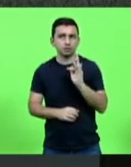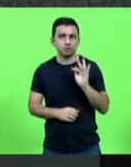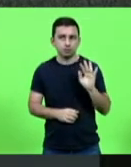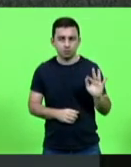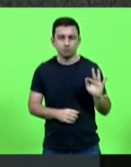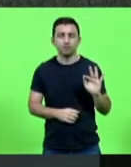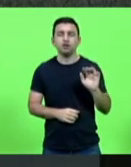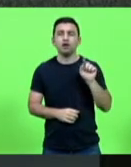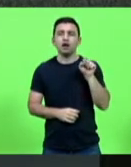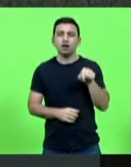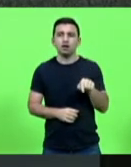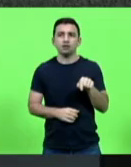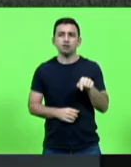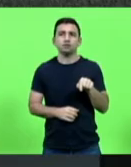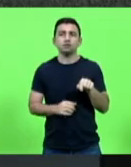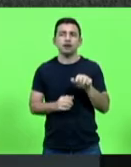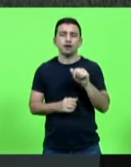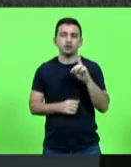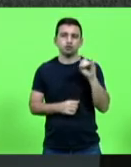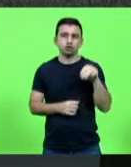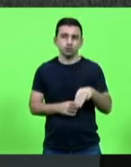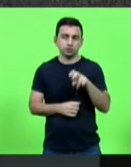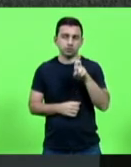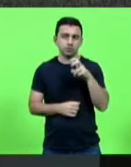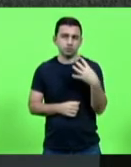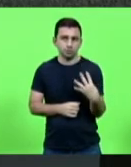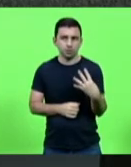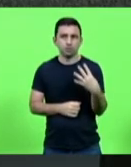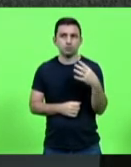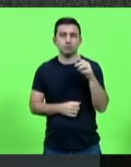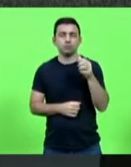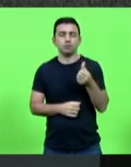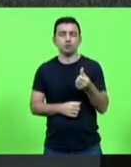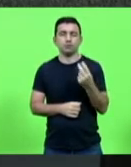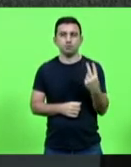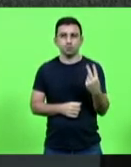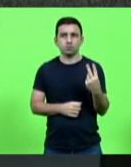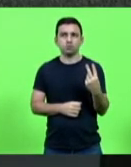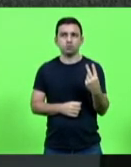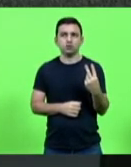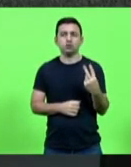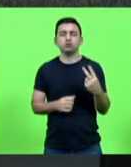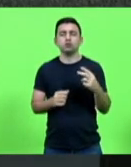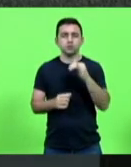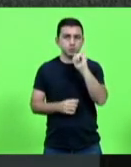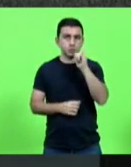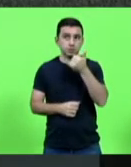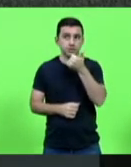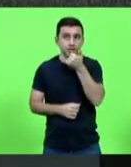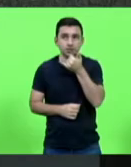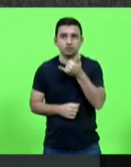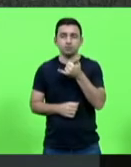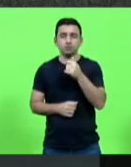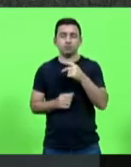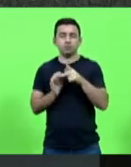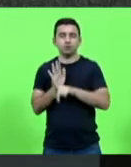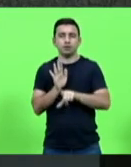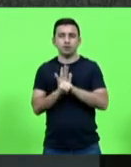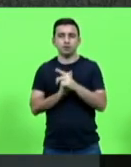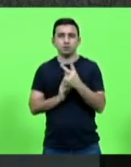DIN 5462, apontada na justificativa ao PL 356.4 de 2019,